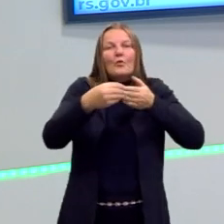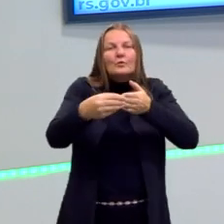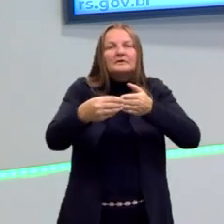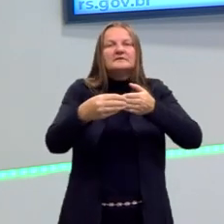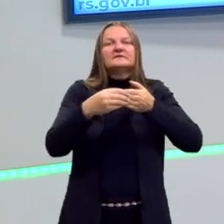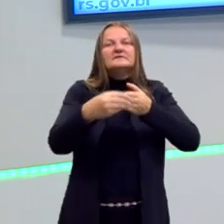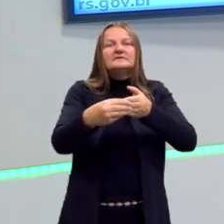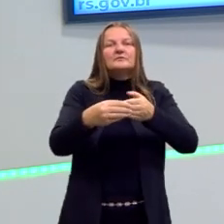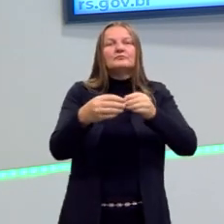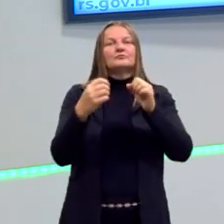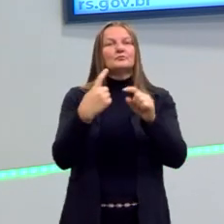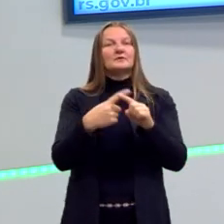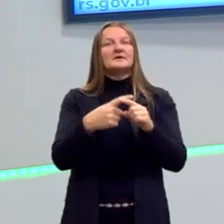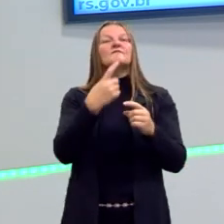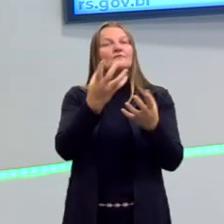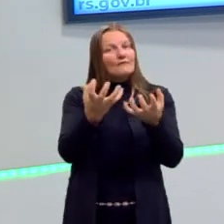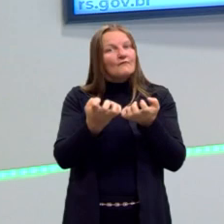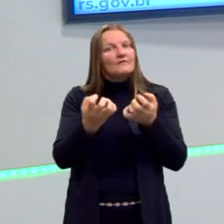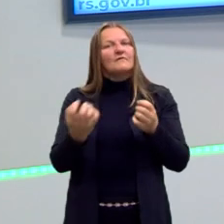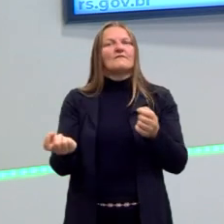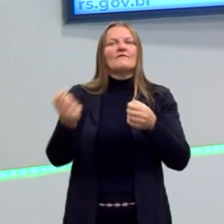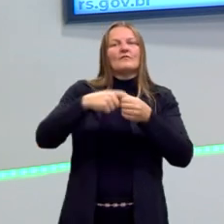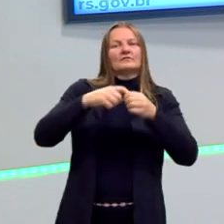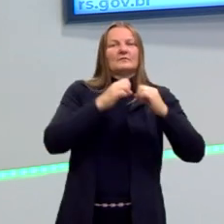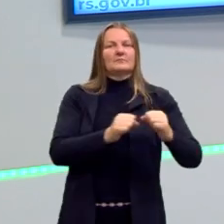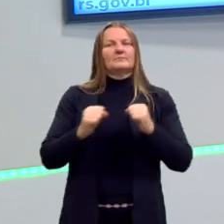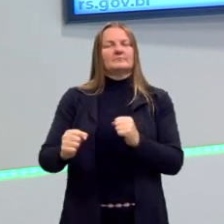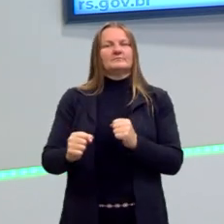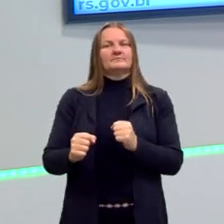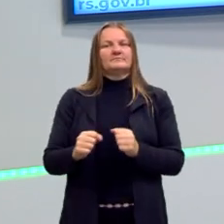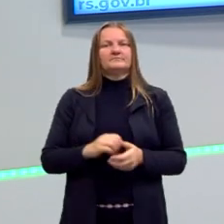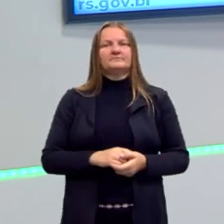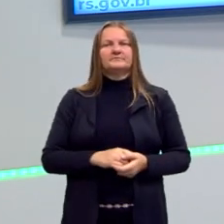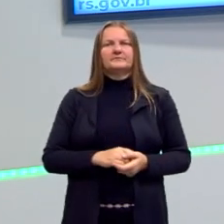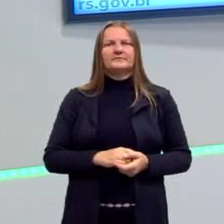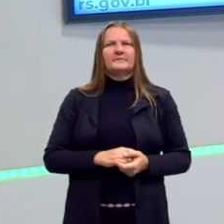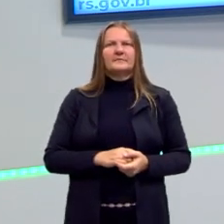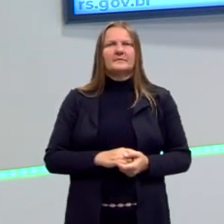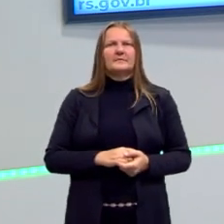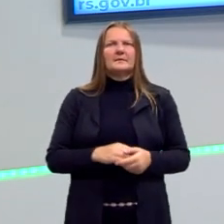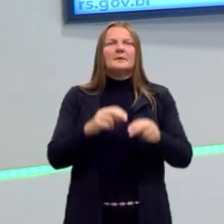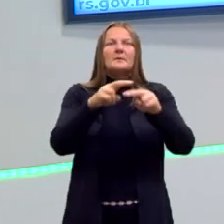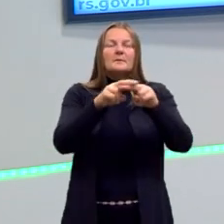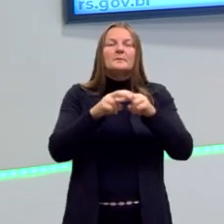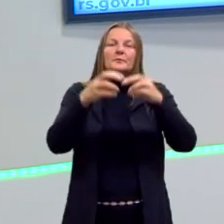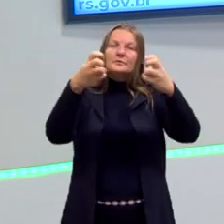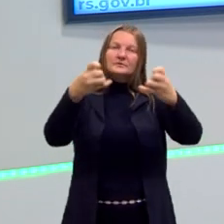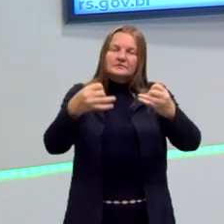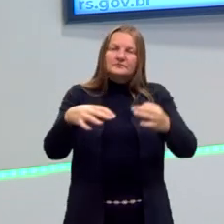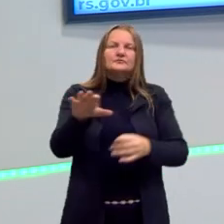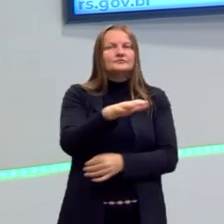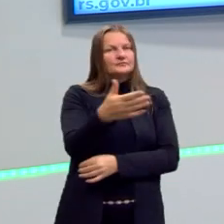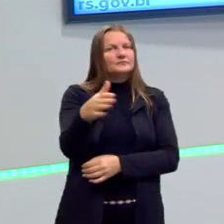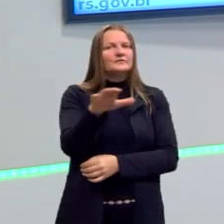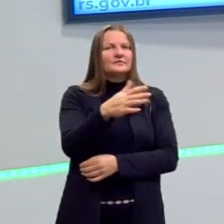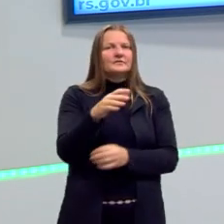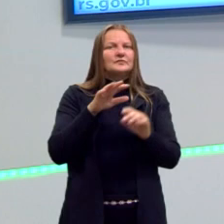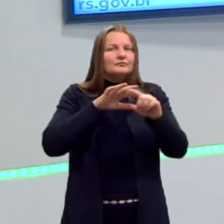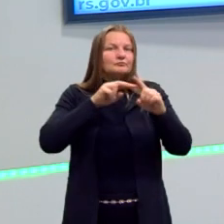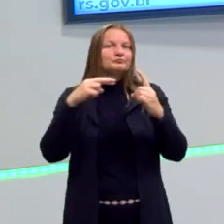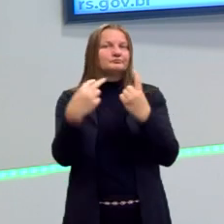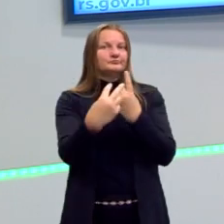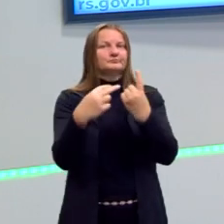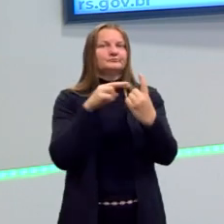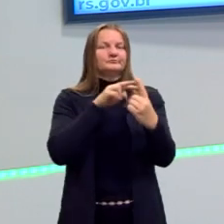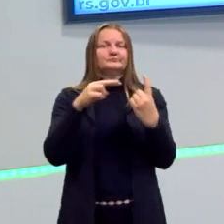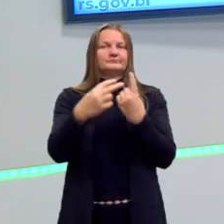ao poder. Então, ele escreve o Príncipe dessa maneira. E é por isso, talvez, nesse aspecto, essa